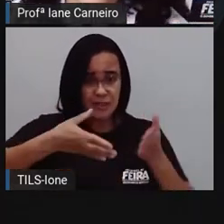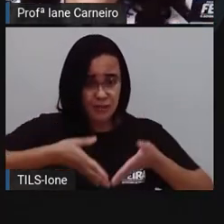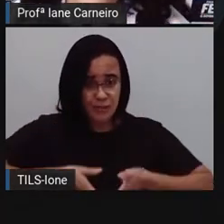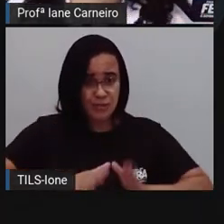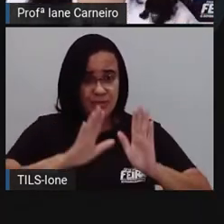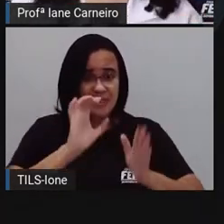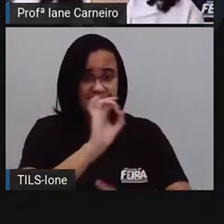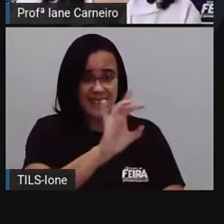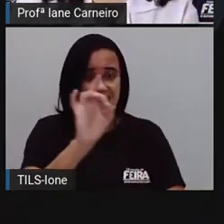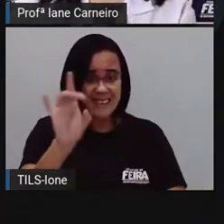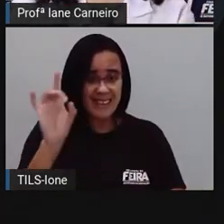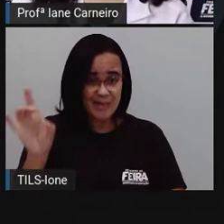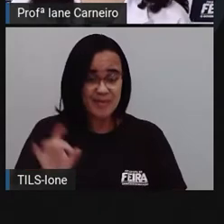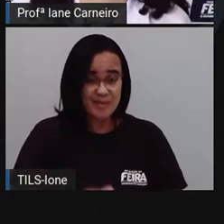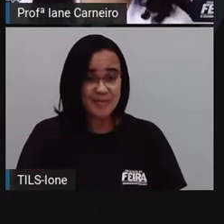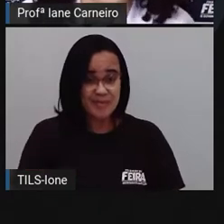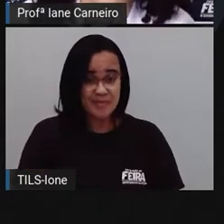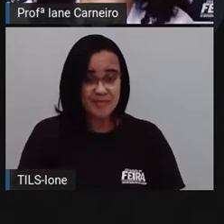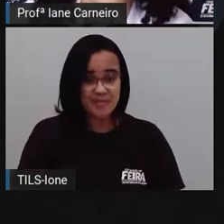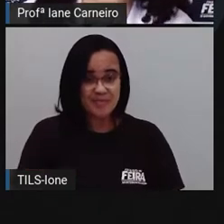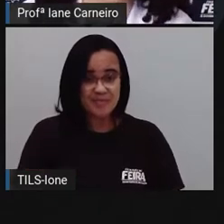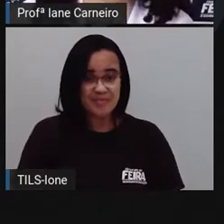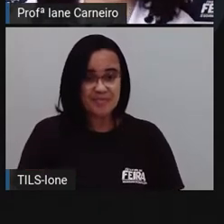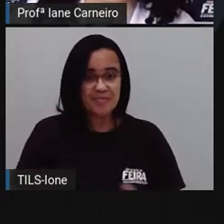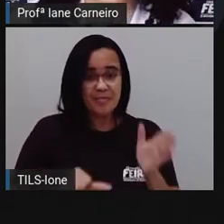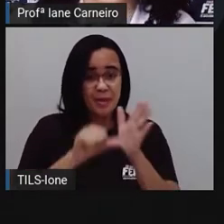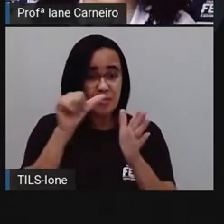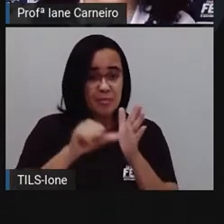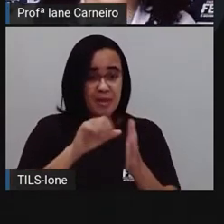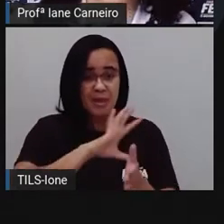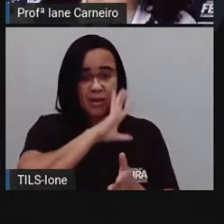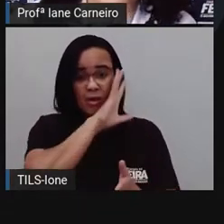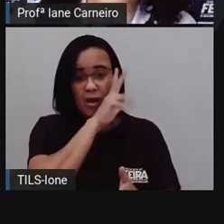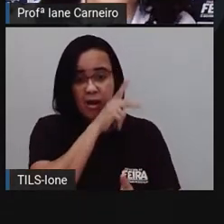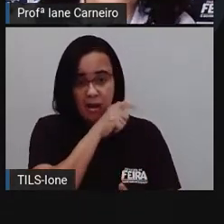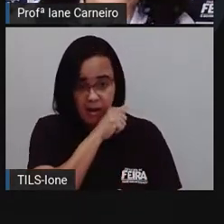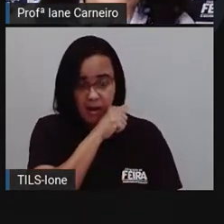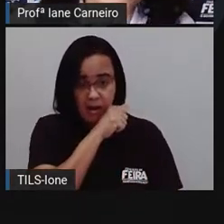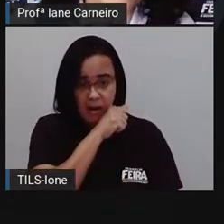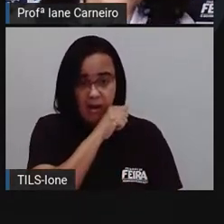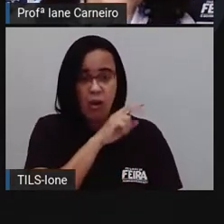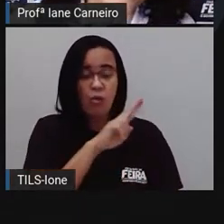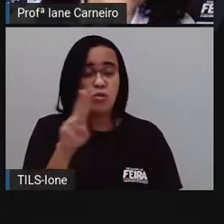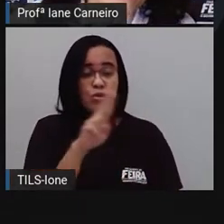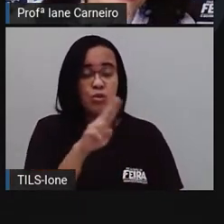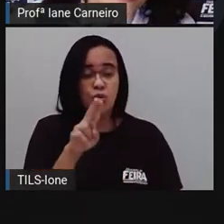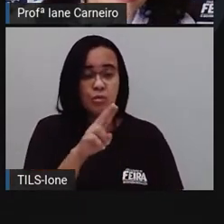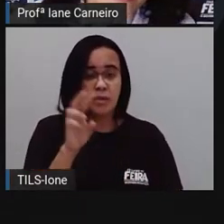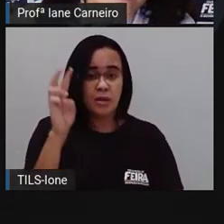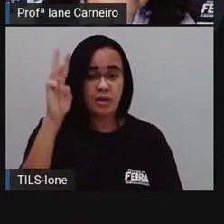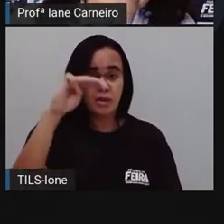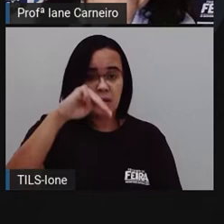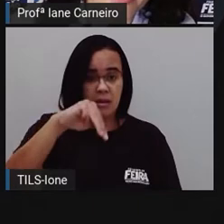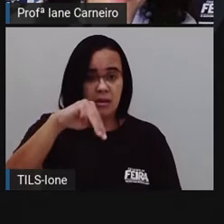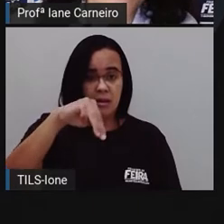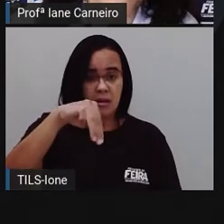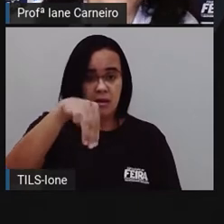colocou. Então o primeiro animal que tá aqui na tabela é a marreca caneleira.